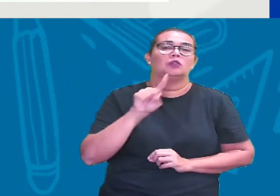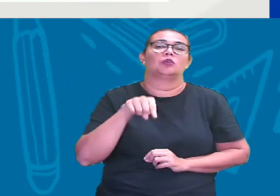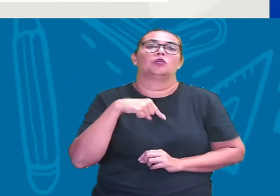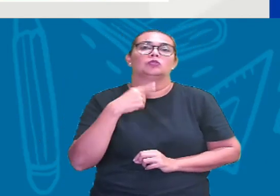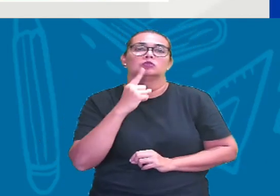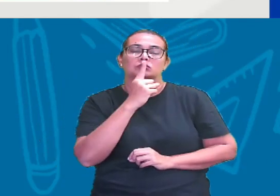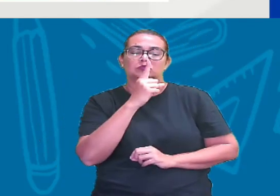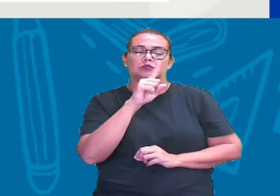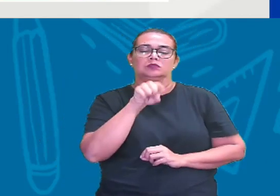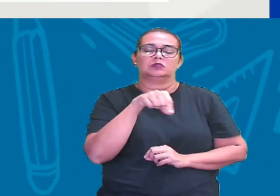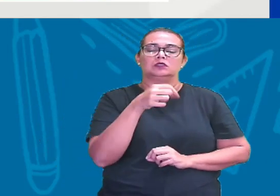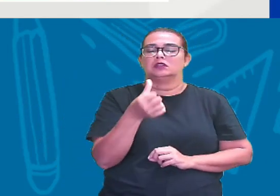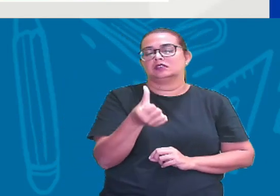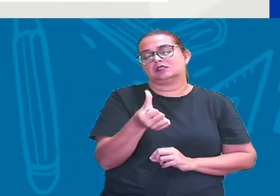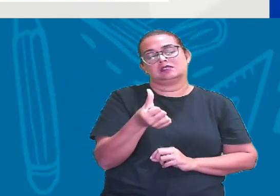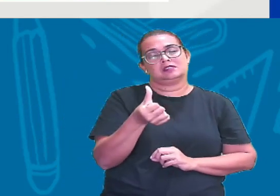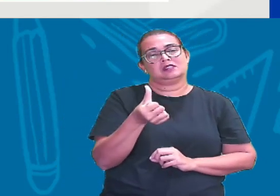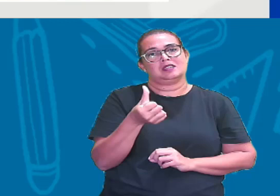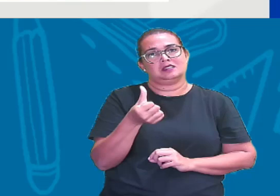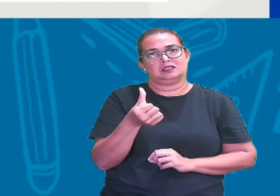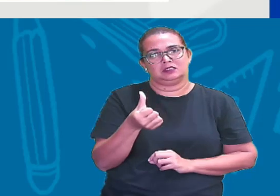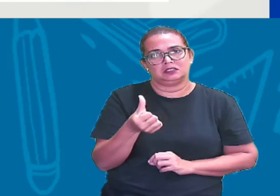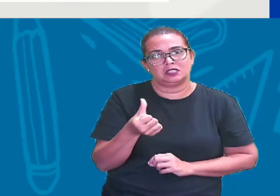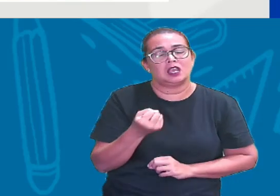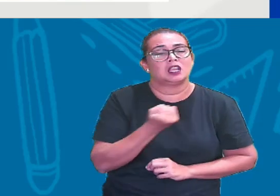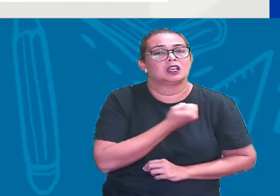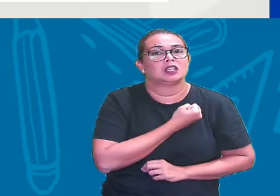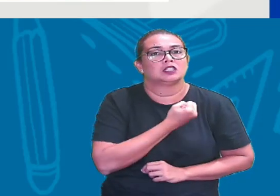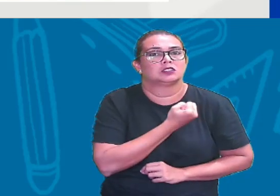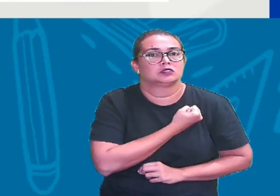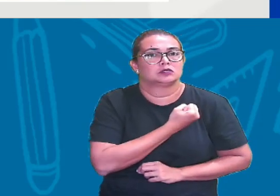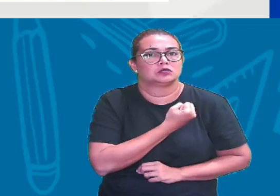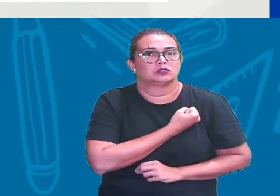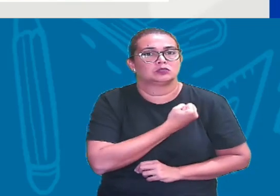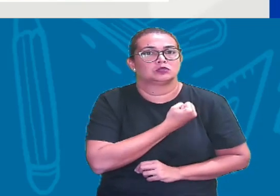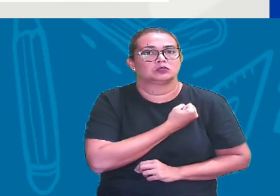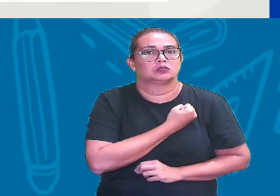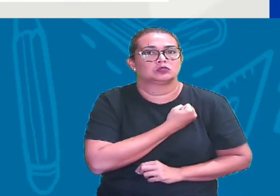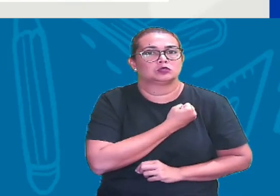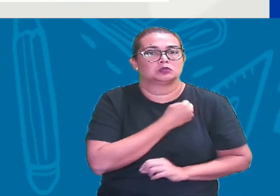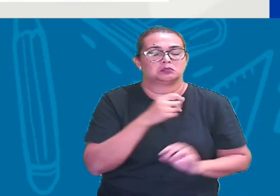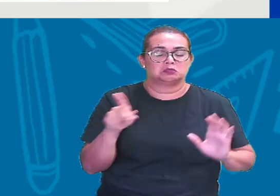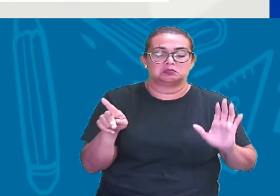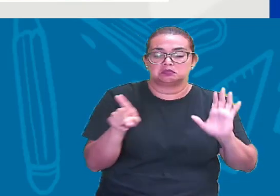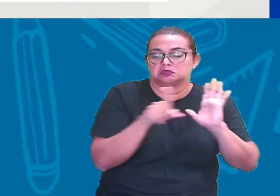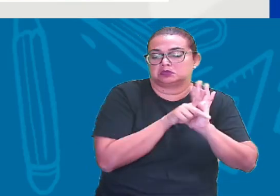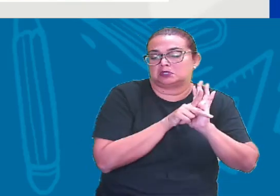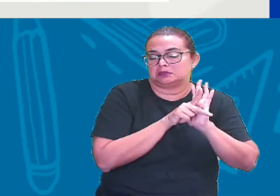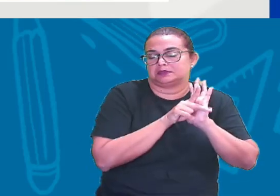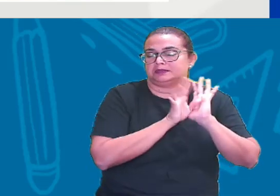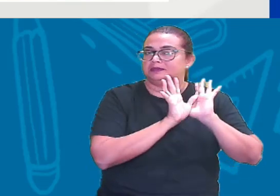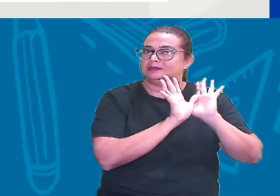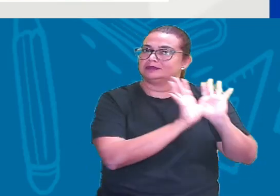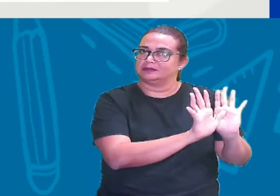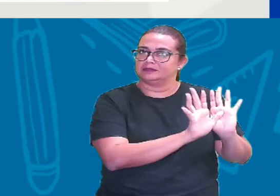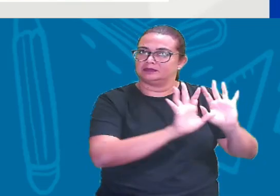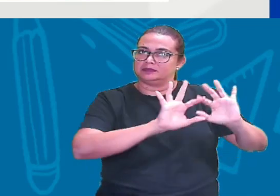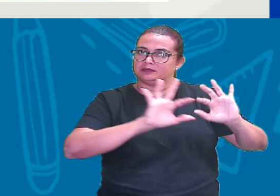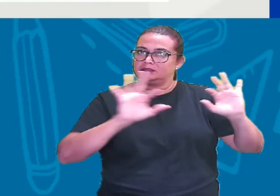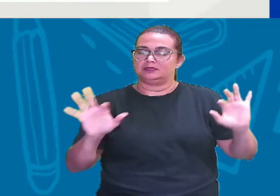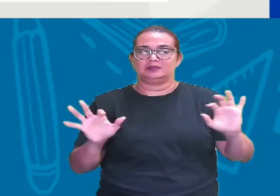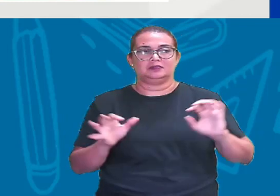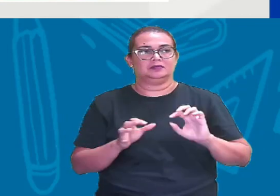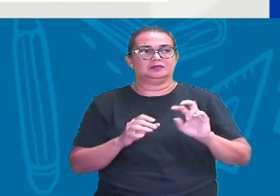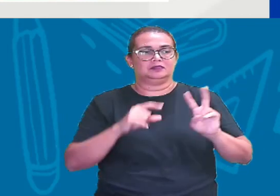1,6, tá certo? Então, são números especiais, tá certo? É o conjunto dos nossos